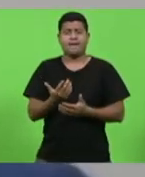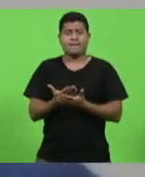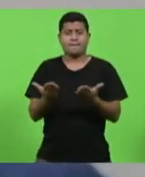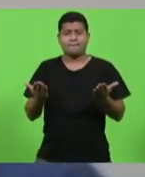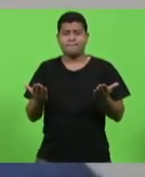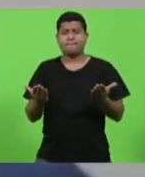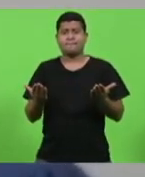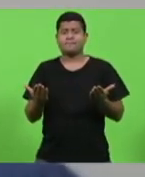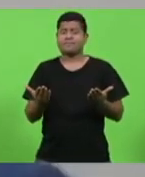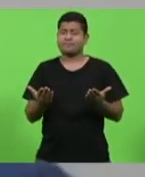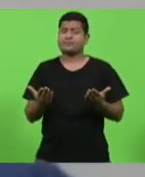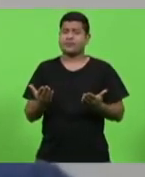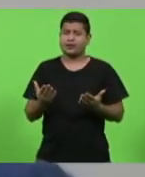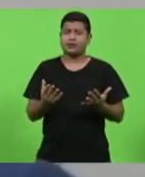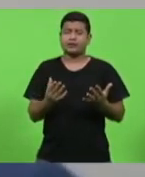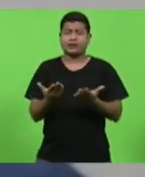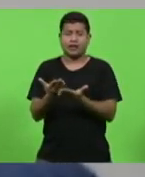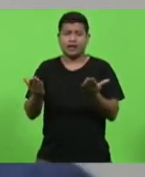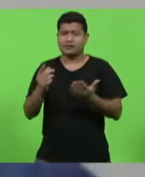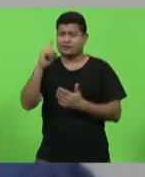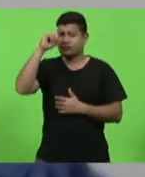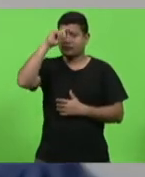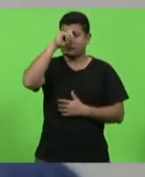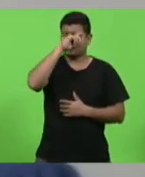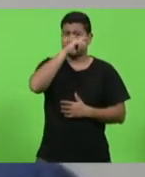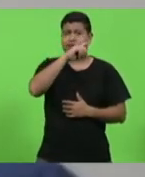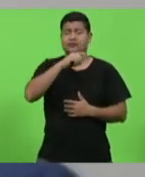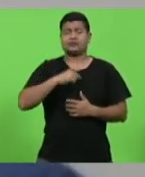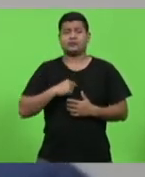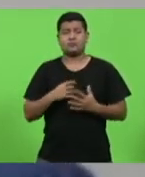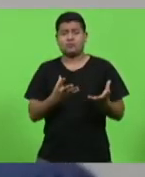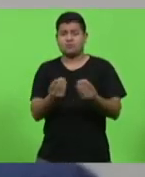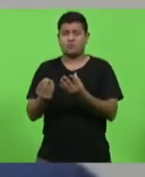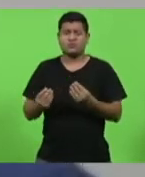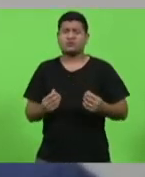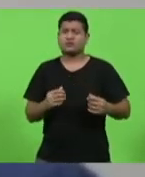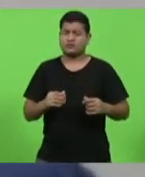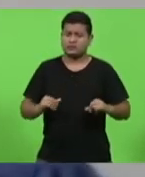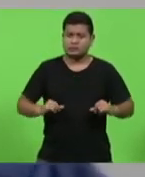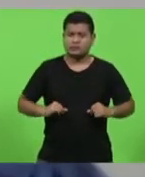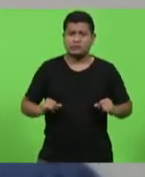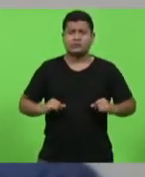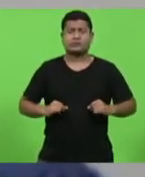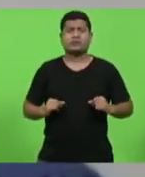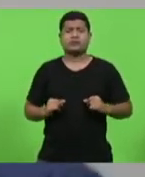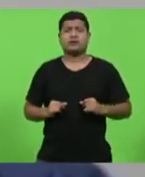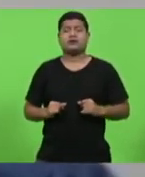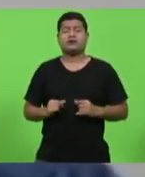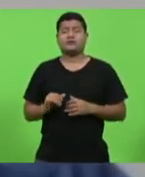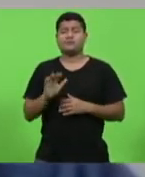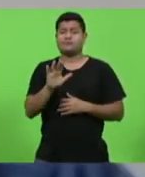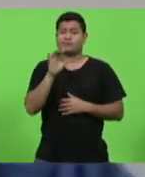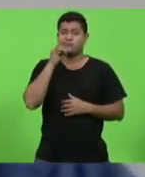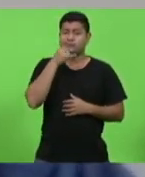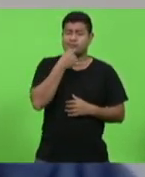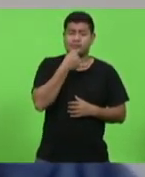muitas dificuldades, sacrifícios e, infelizmente,